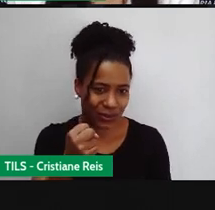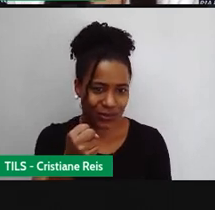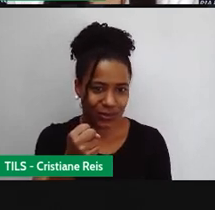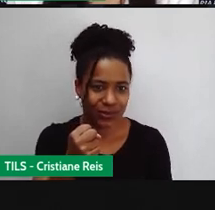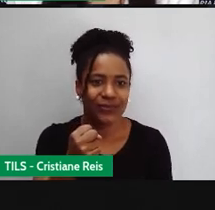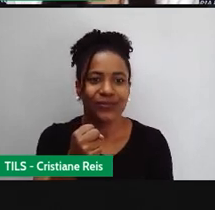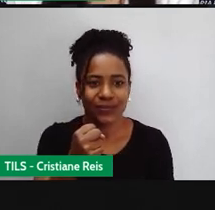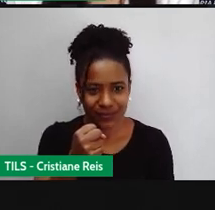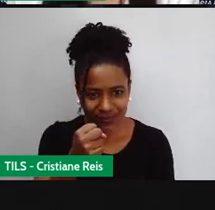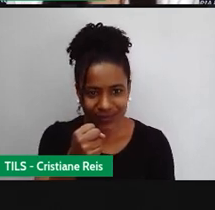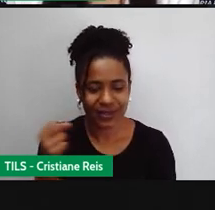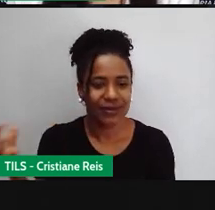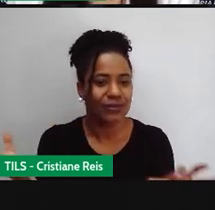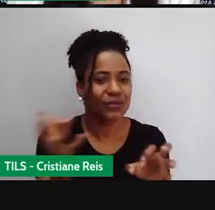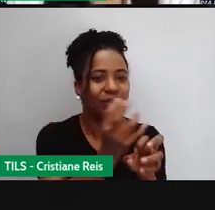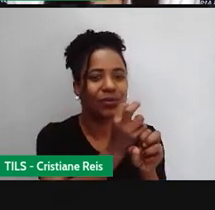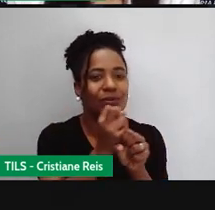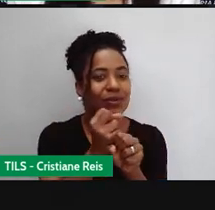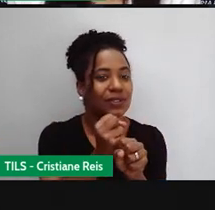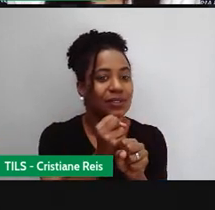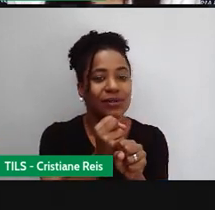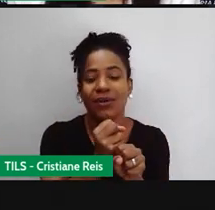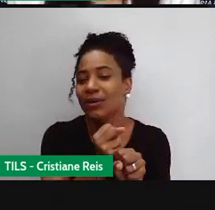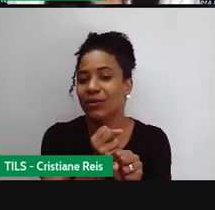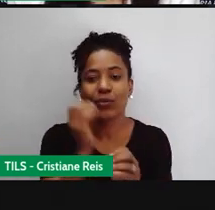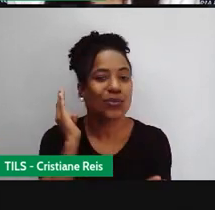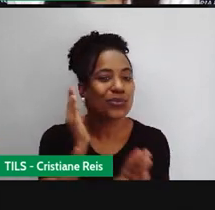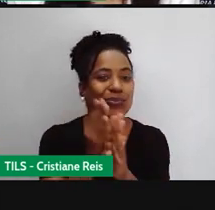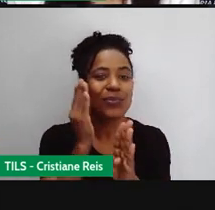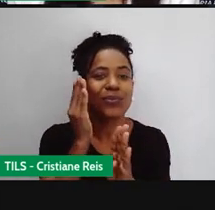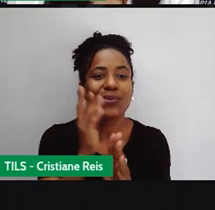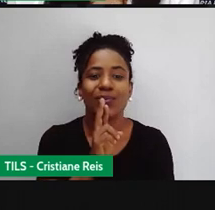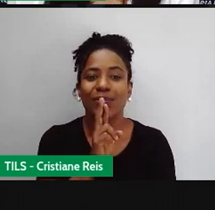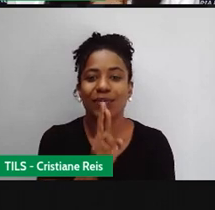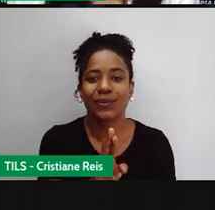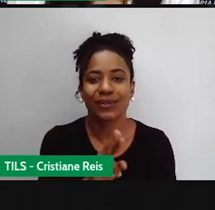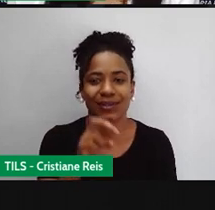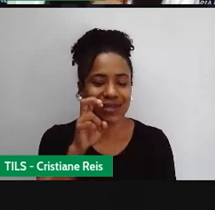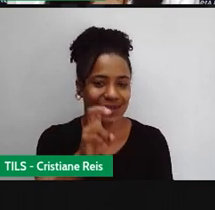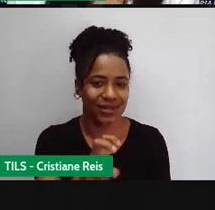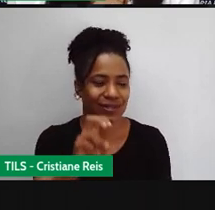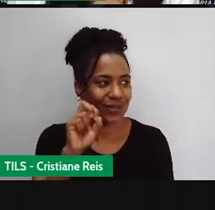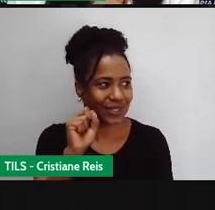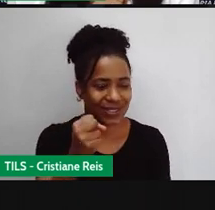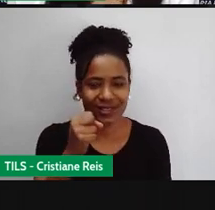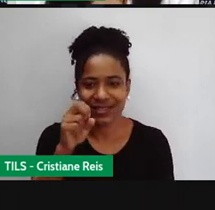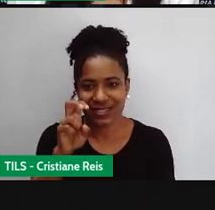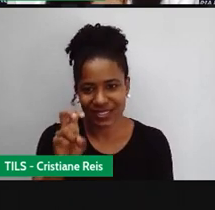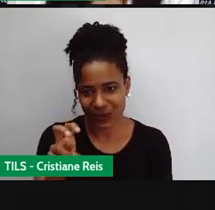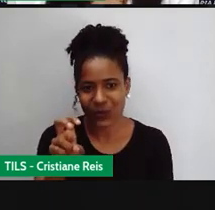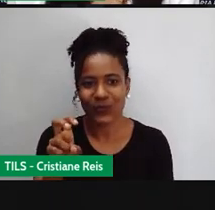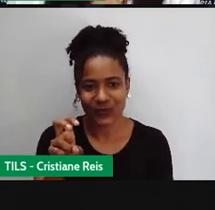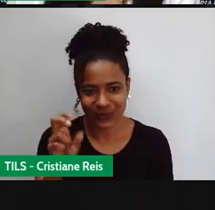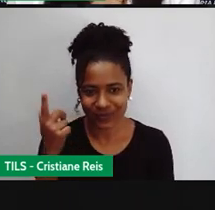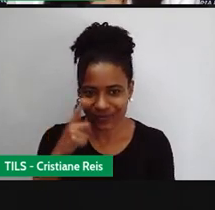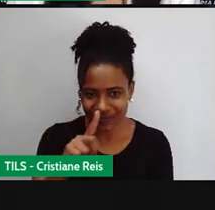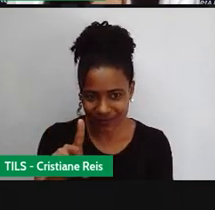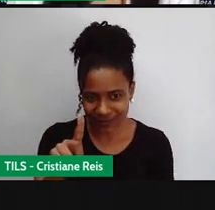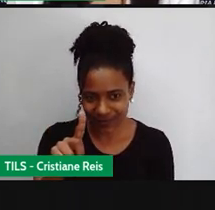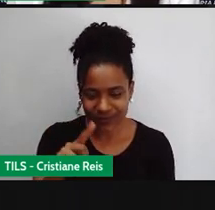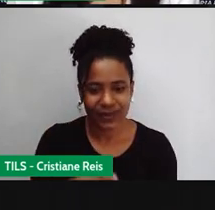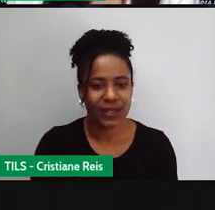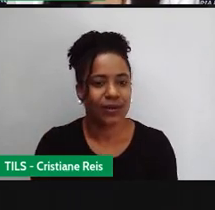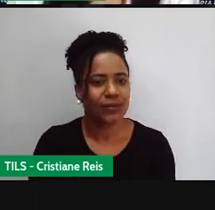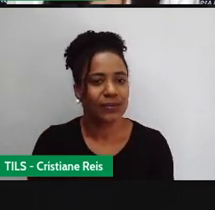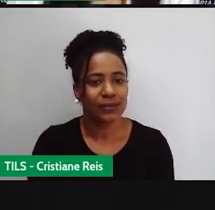178. E aí, fazendo essa pontinha, eu acho o resultado de 585. Então, quando